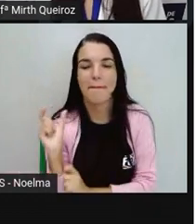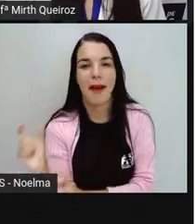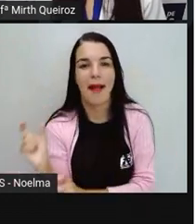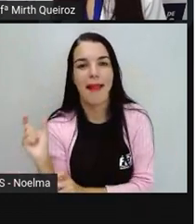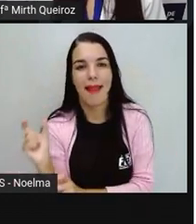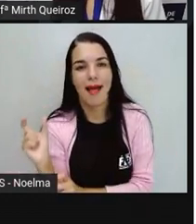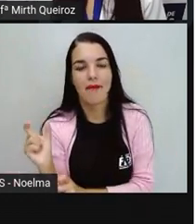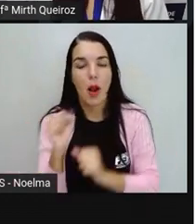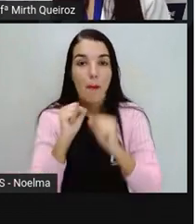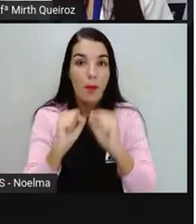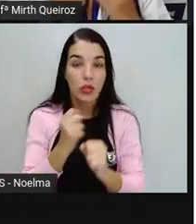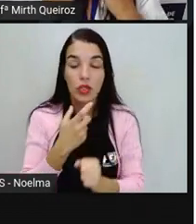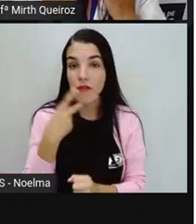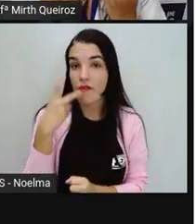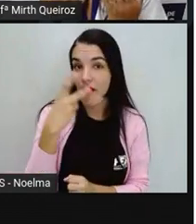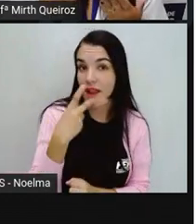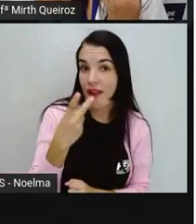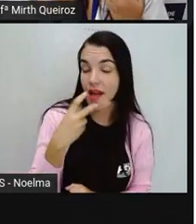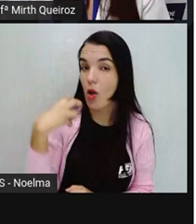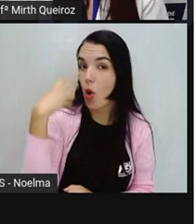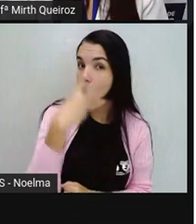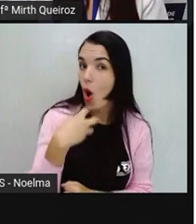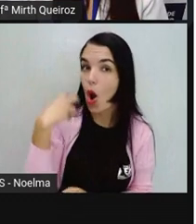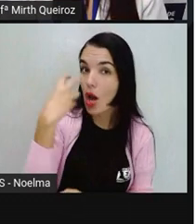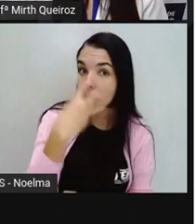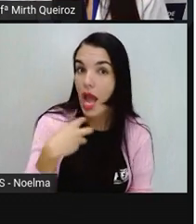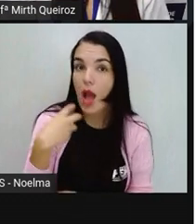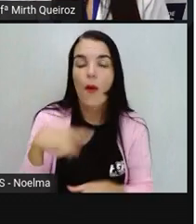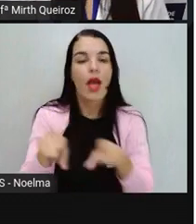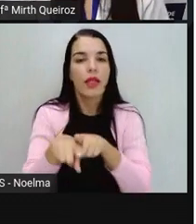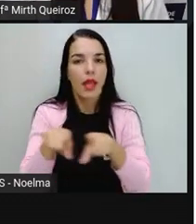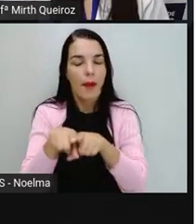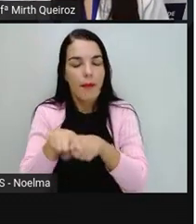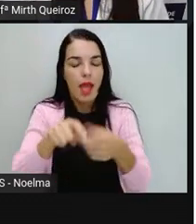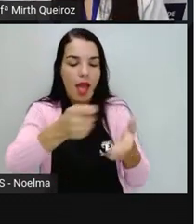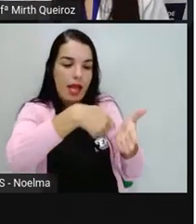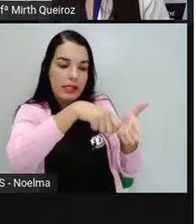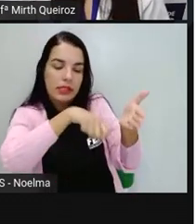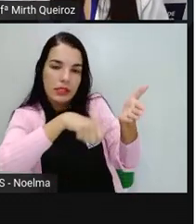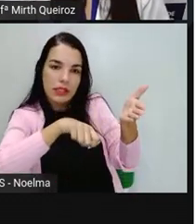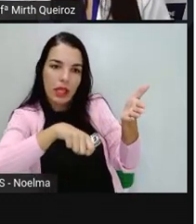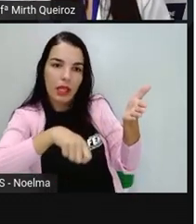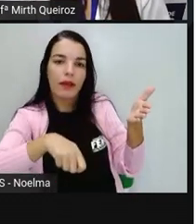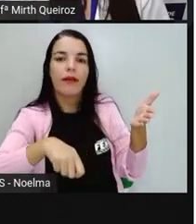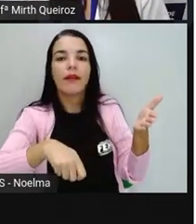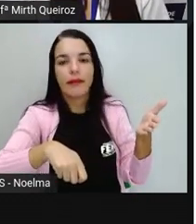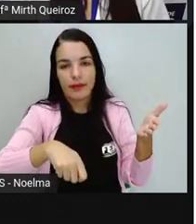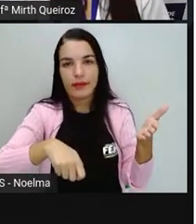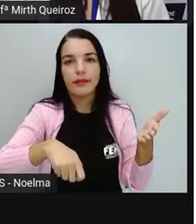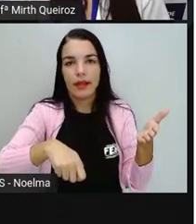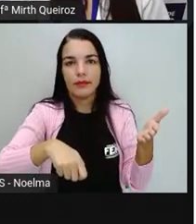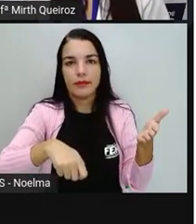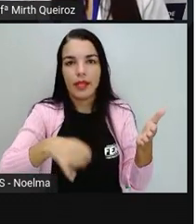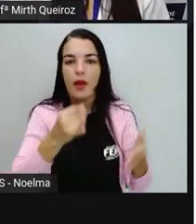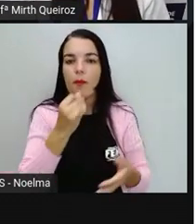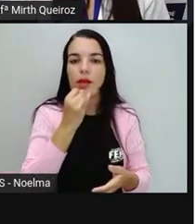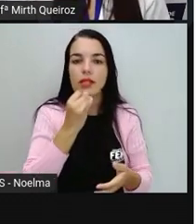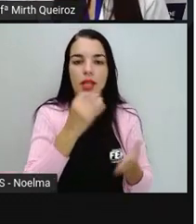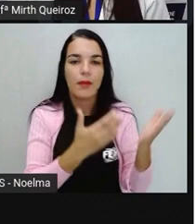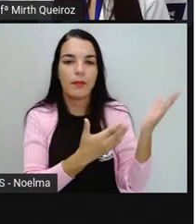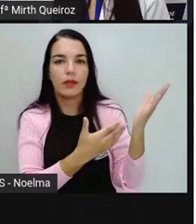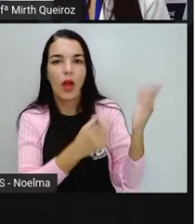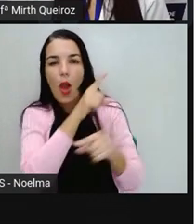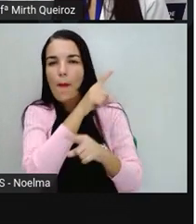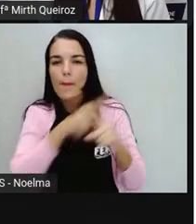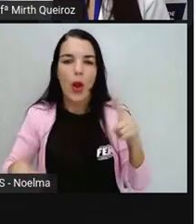Sendo que pode ser oral, que seria a partir da nossa fala. Ou ela também pode ser escrita. É